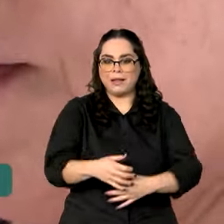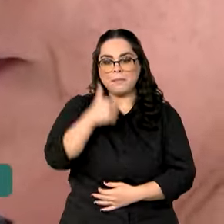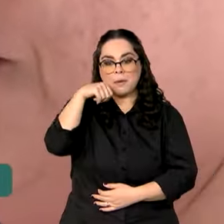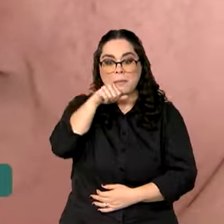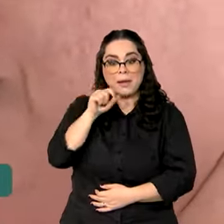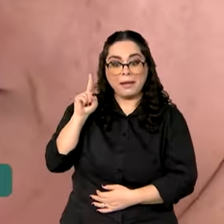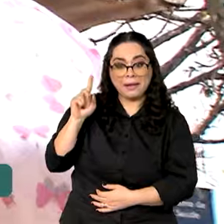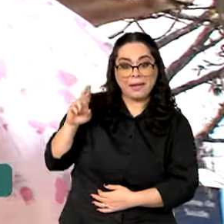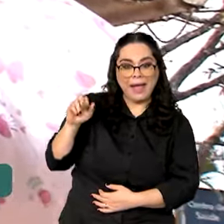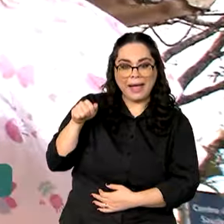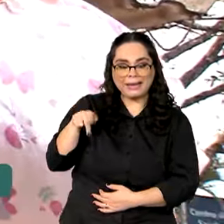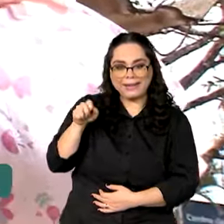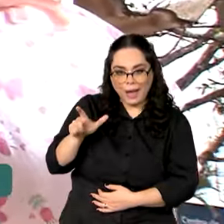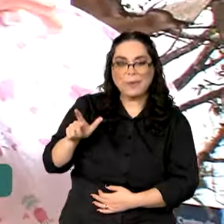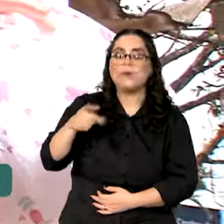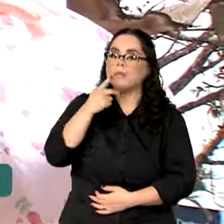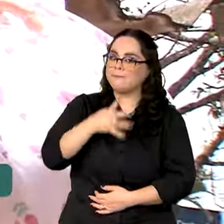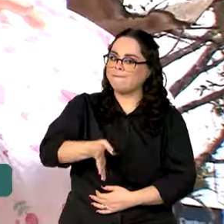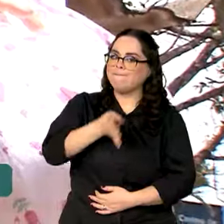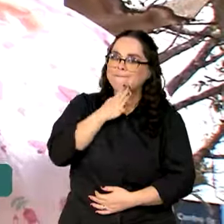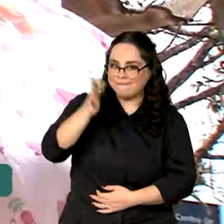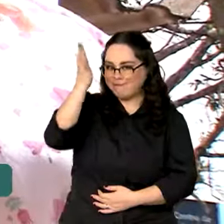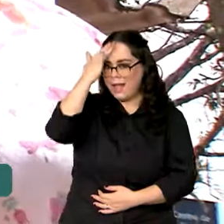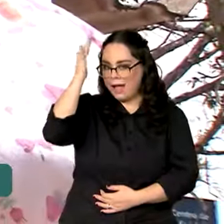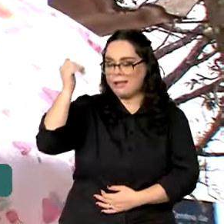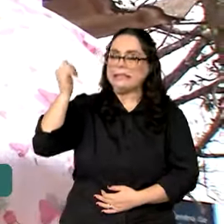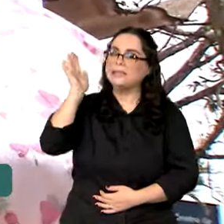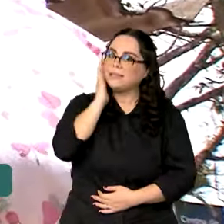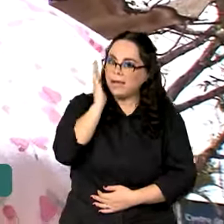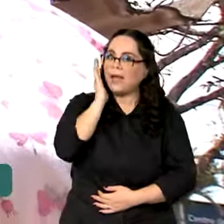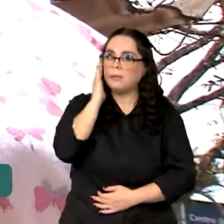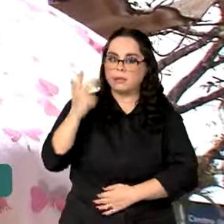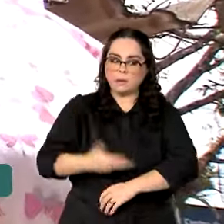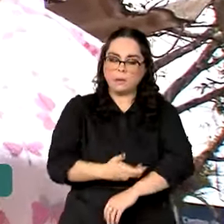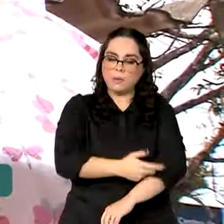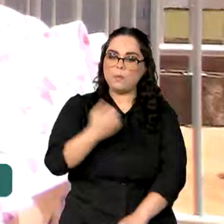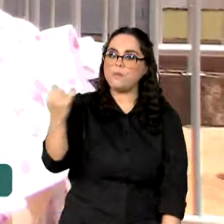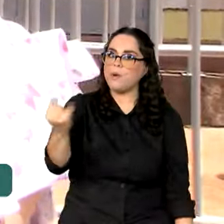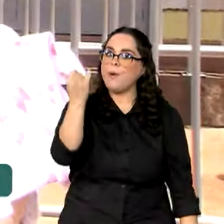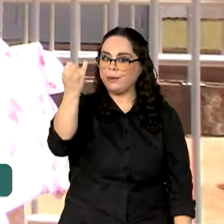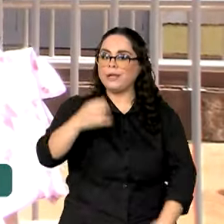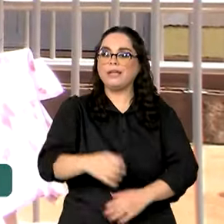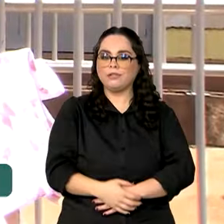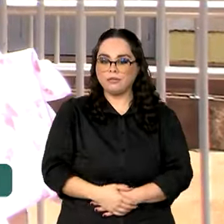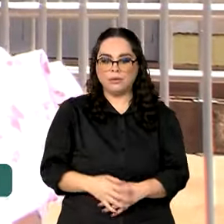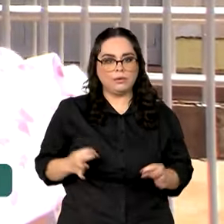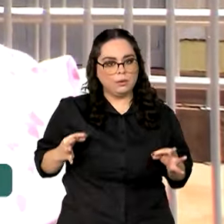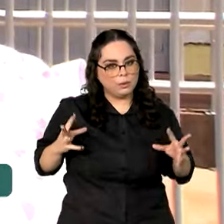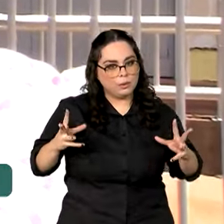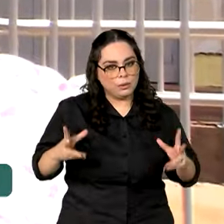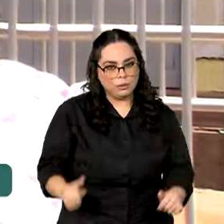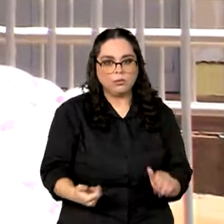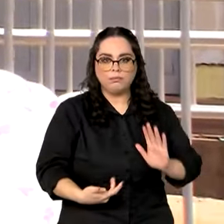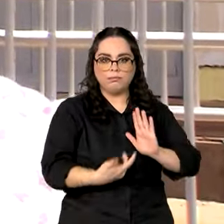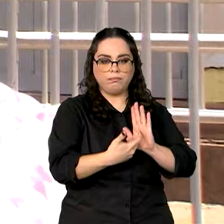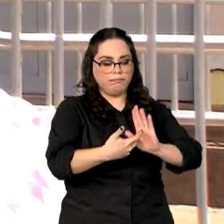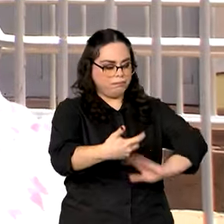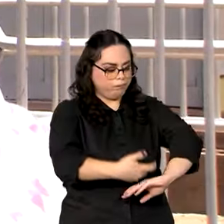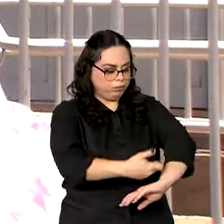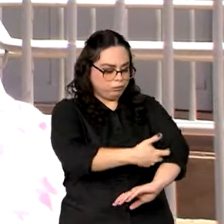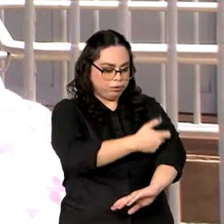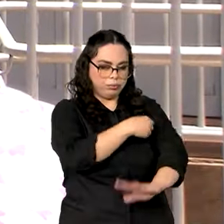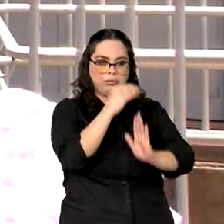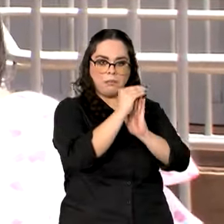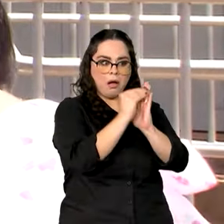Raquel de Castilho, conhece bem a importância de imunizar a filha. Todas as vacinas que a gente precisar dar para